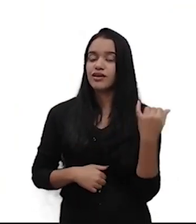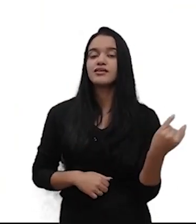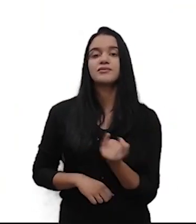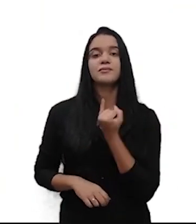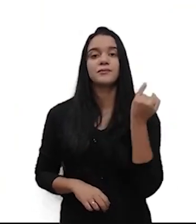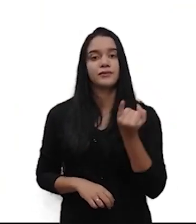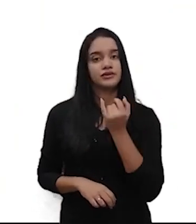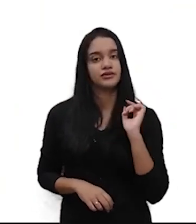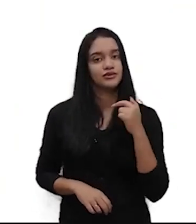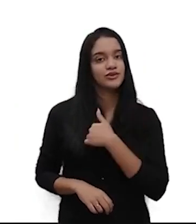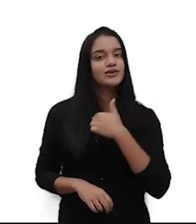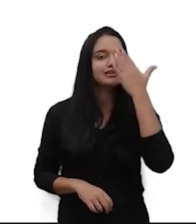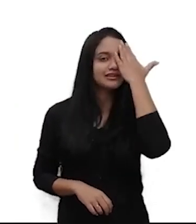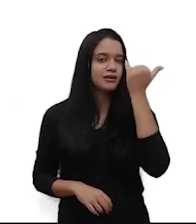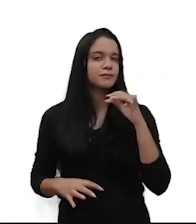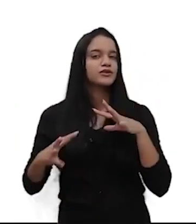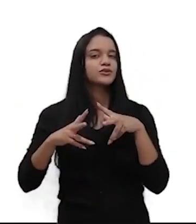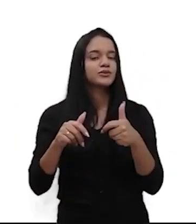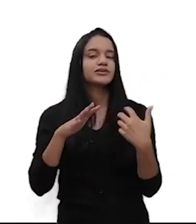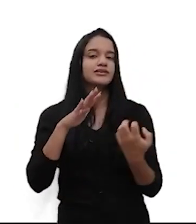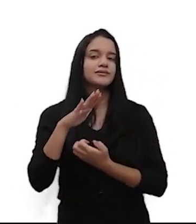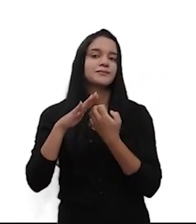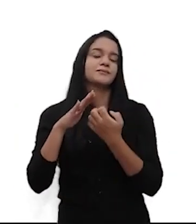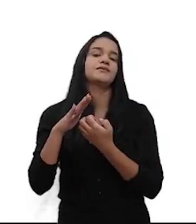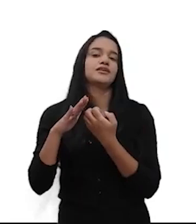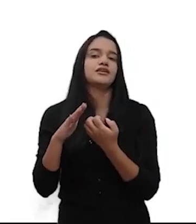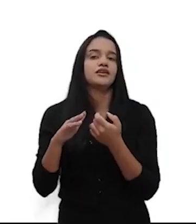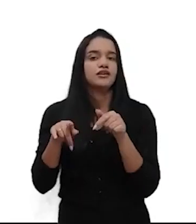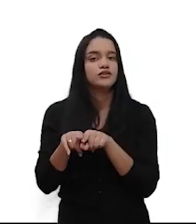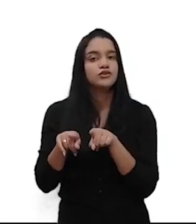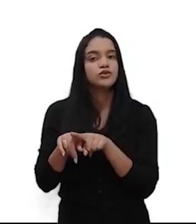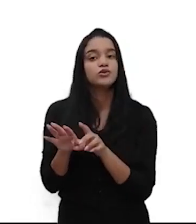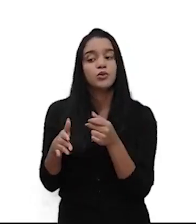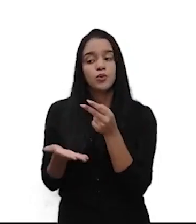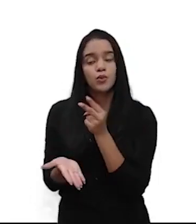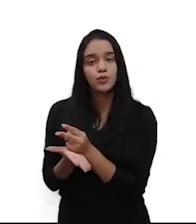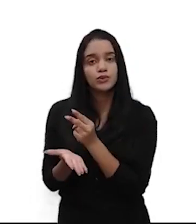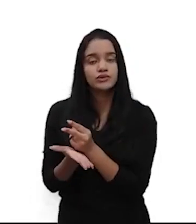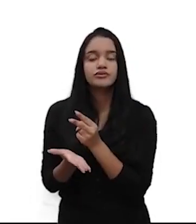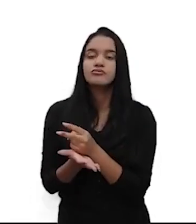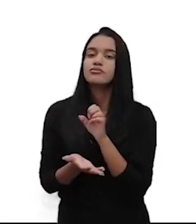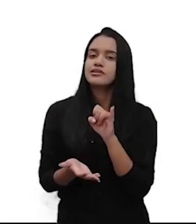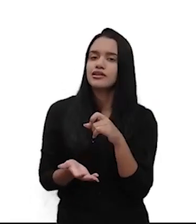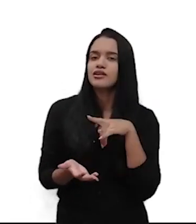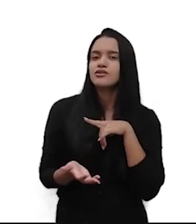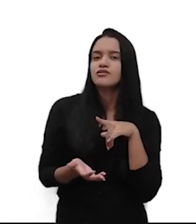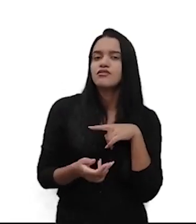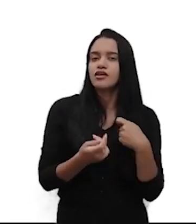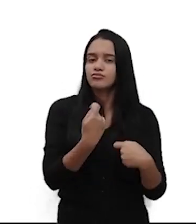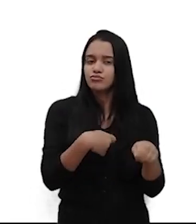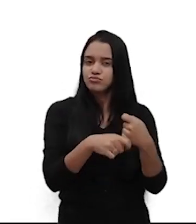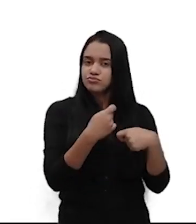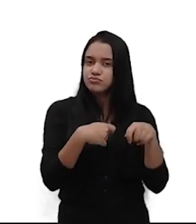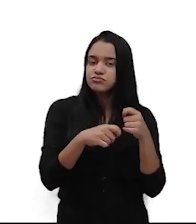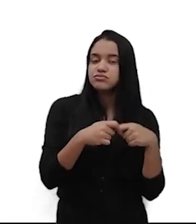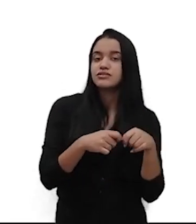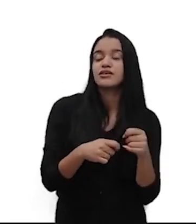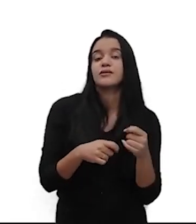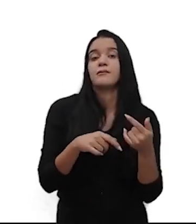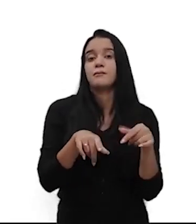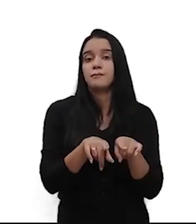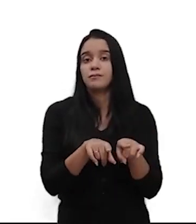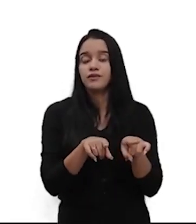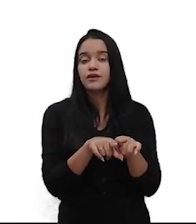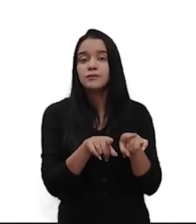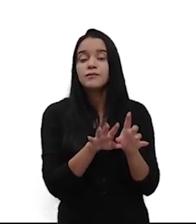sabe que todo negócio, ou ele só se sustenta, ou ele só se mantém, se eu tiver a viabilidade financeira para mantê-lo, capital de